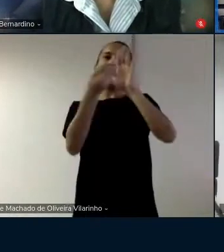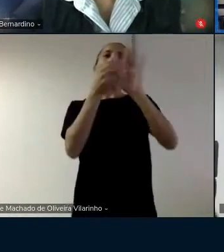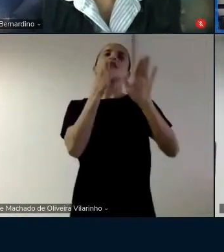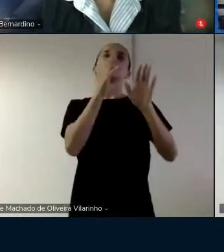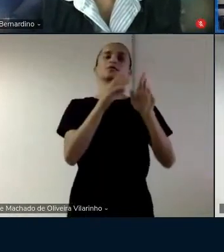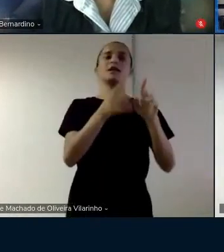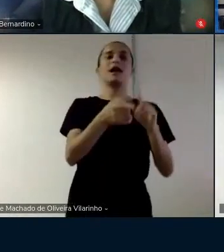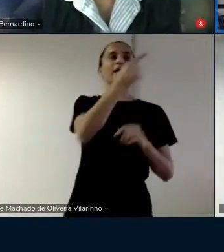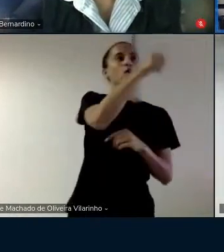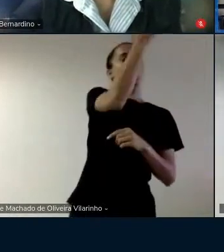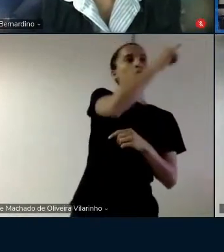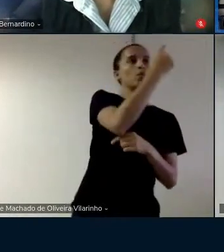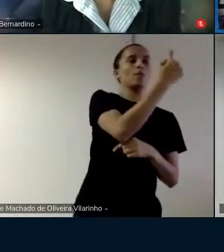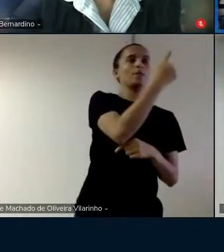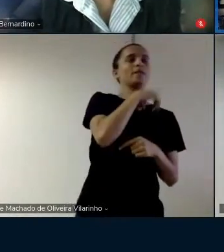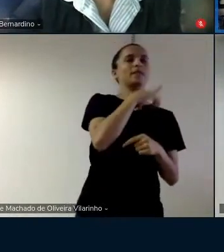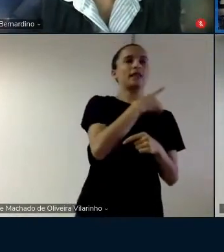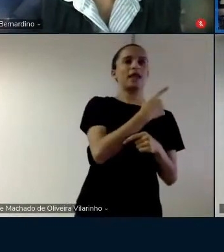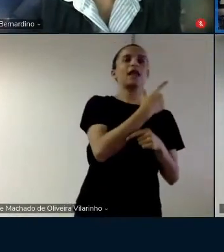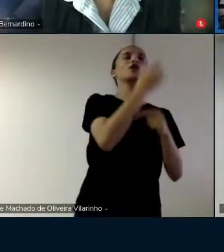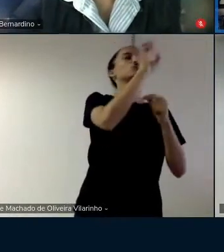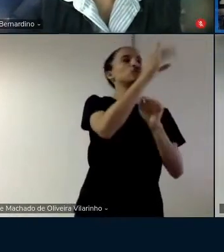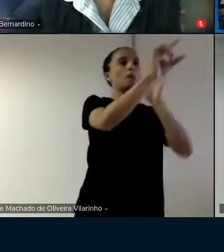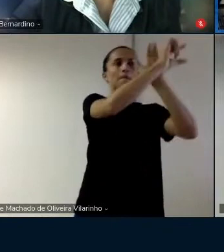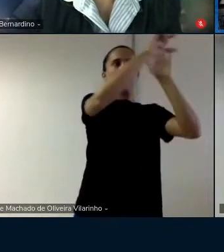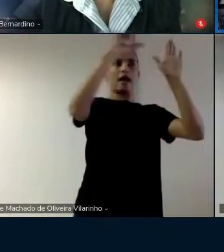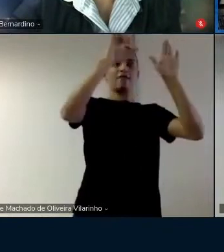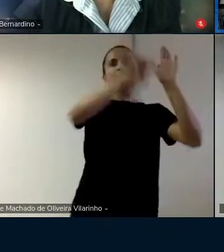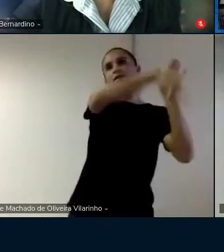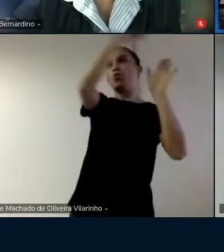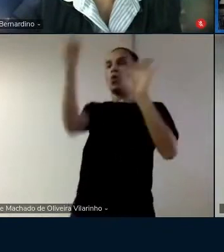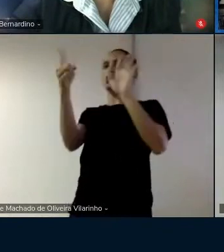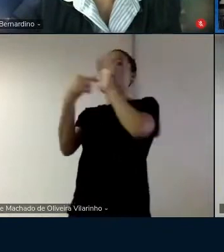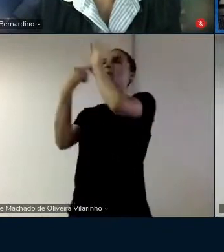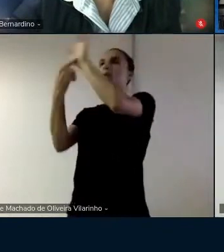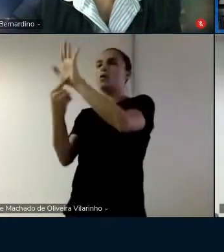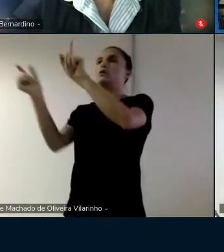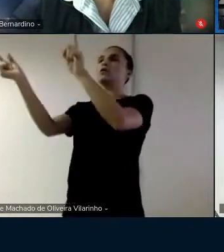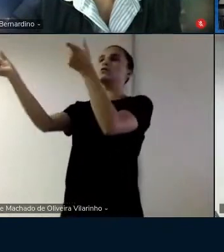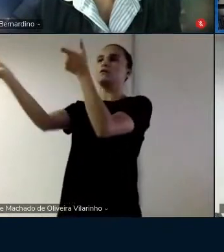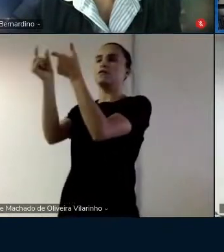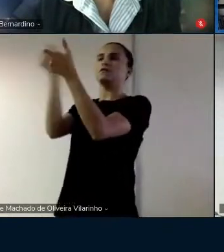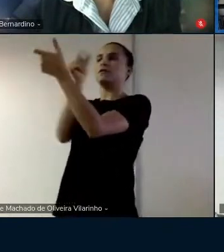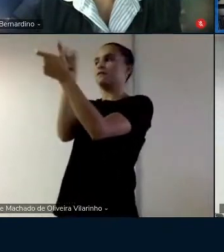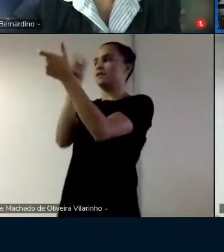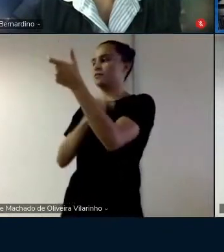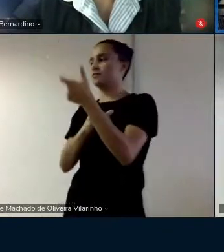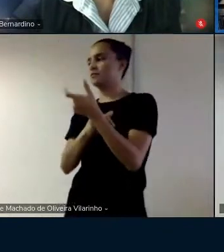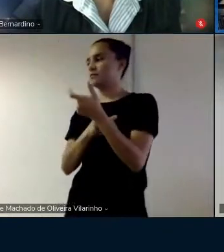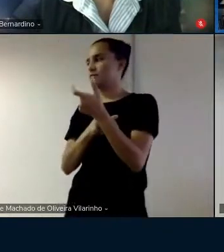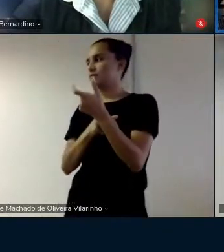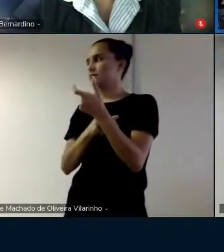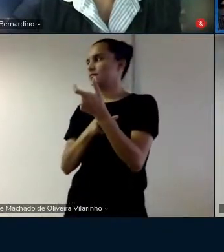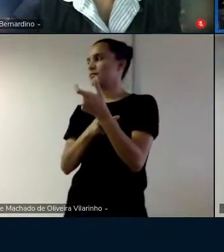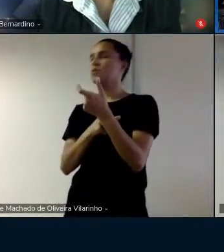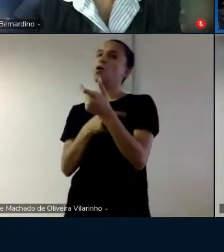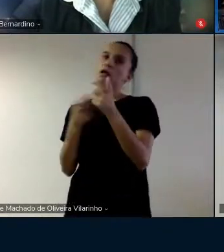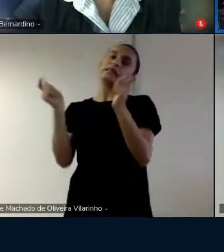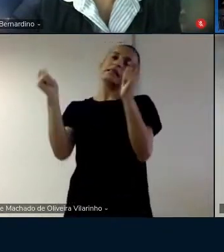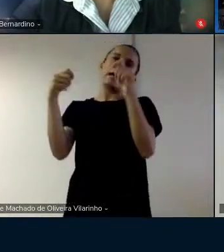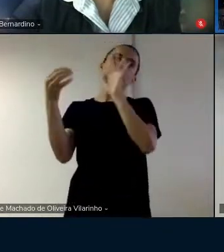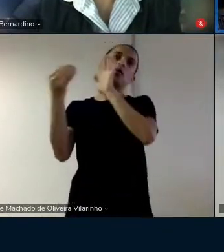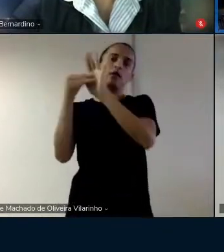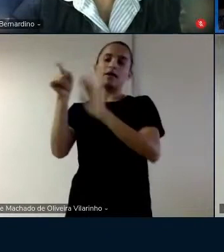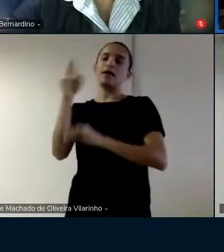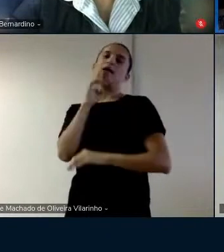em preto aqui e no 110 você colocou e esse já está escrito né o gabarito